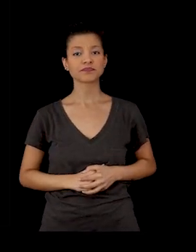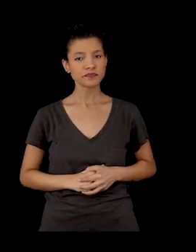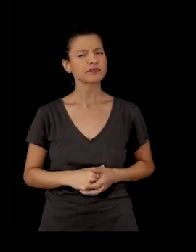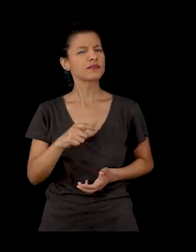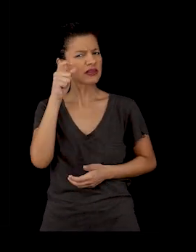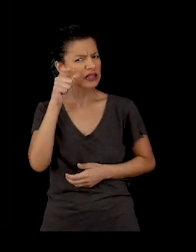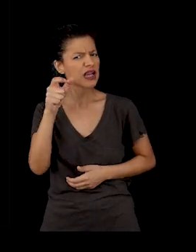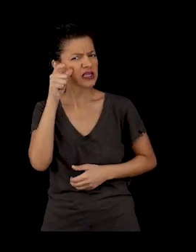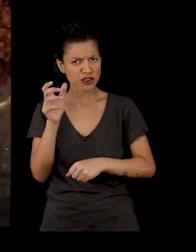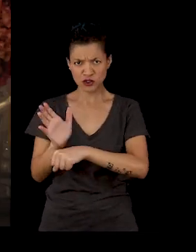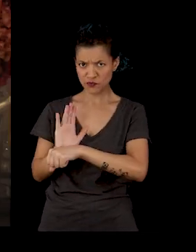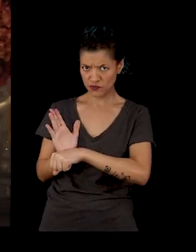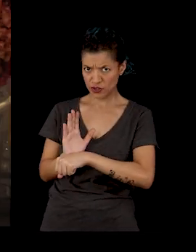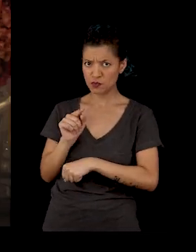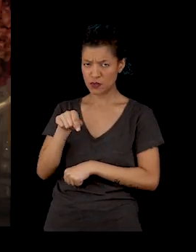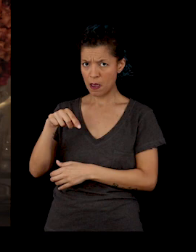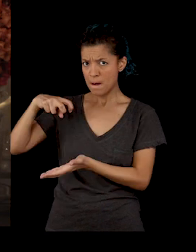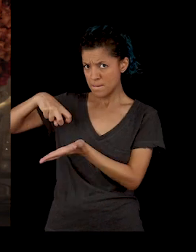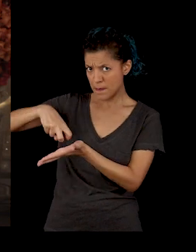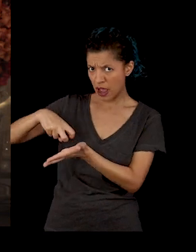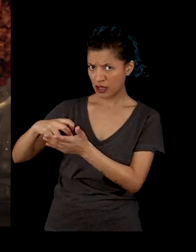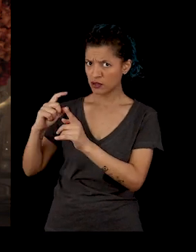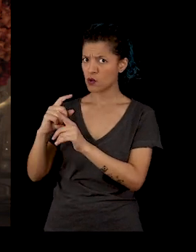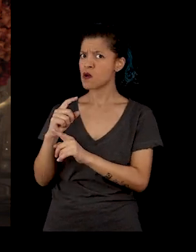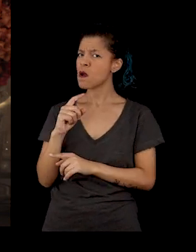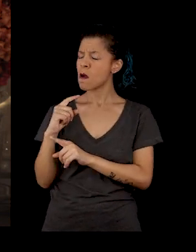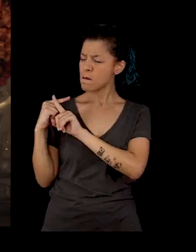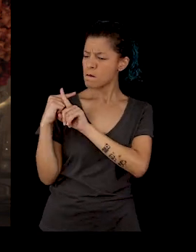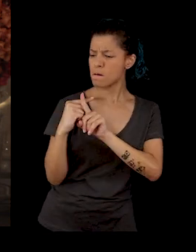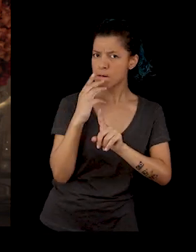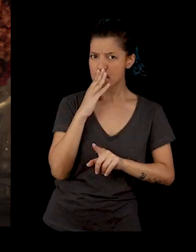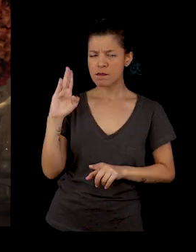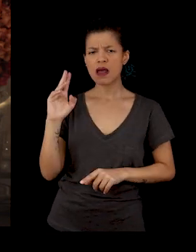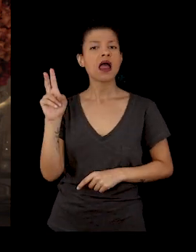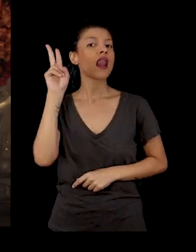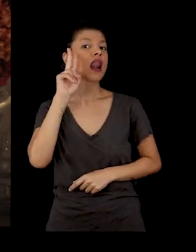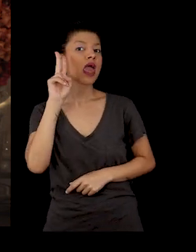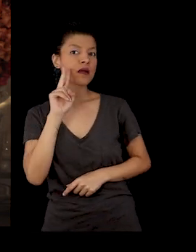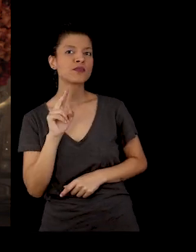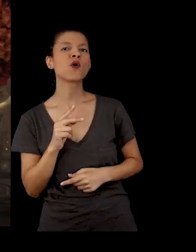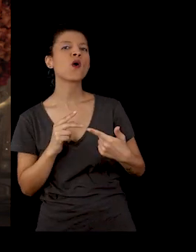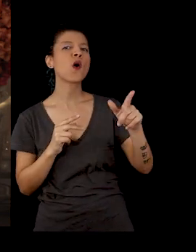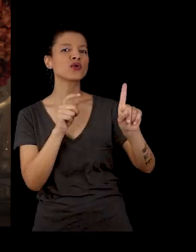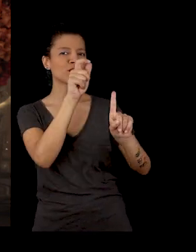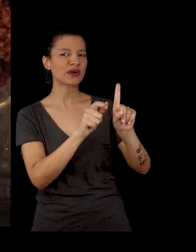interessante o pagador de promessas. Sabe quem é que ele me lembra às vezes? O Dom Quixote.